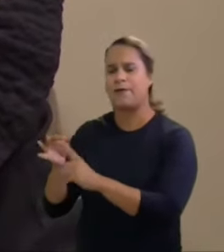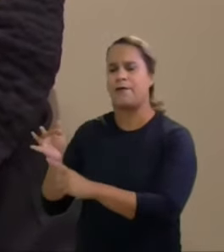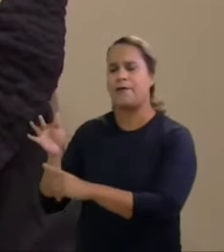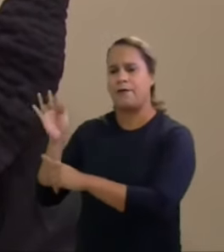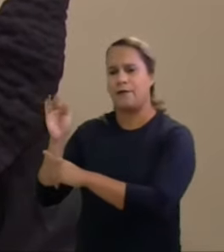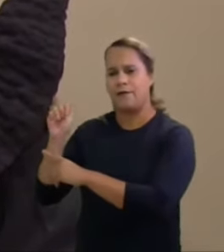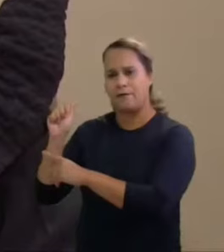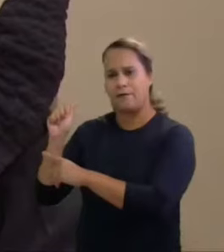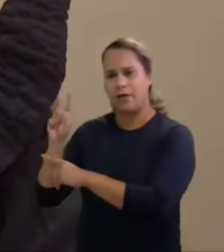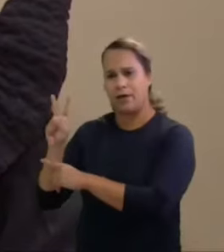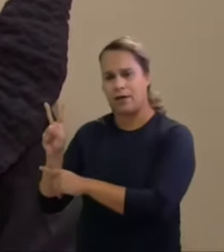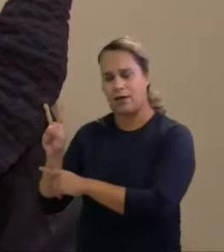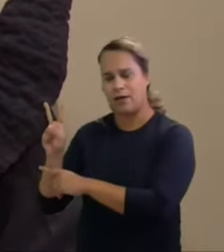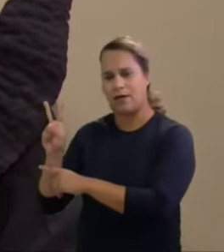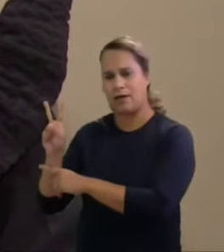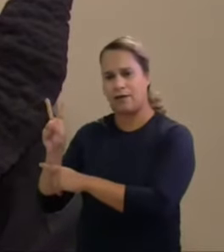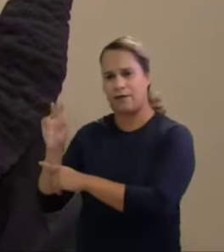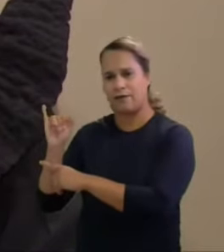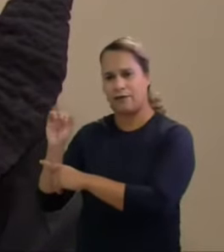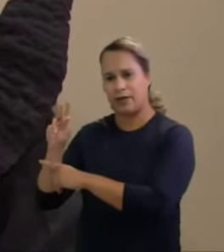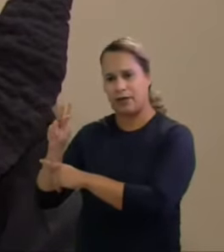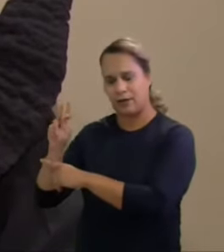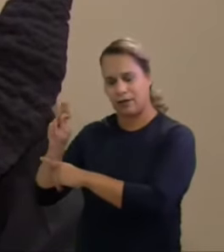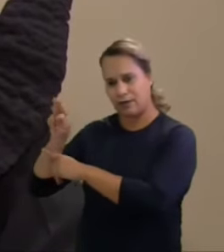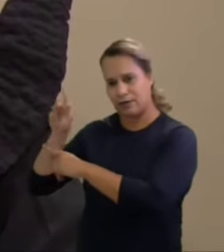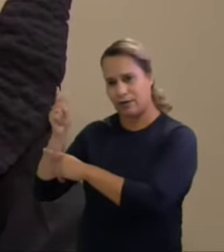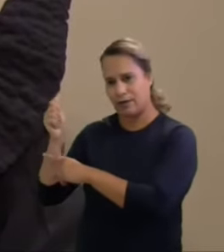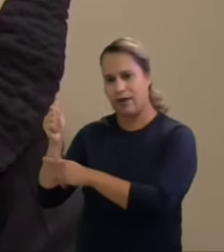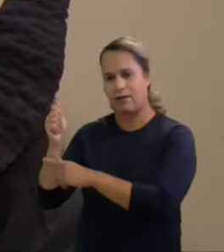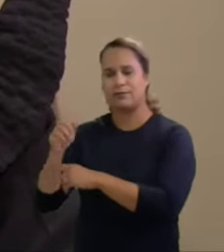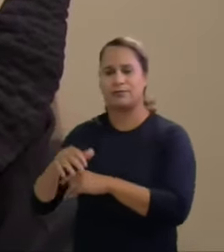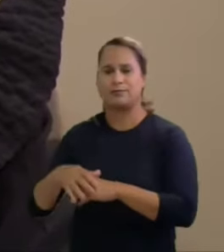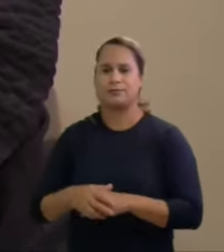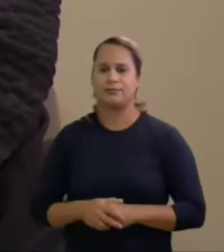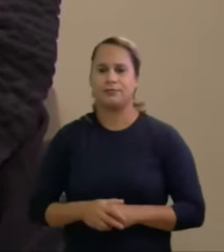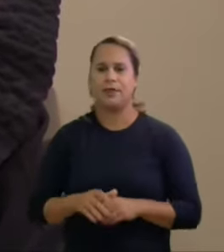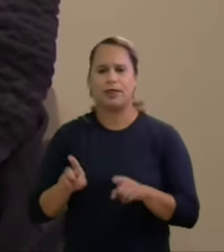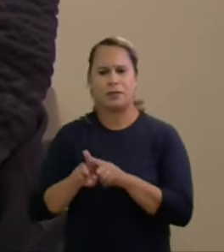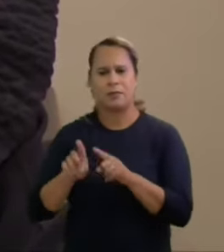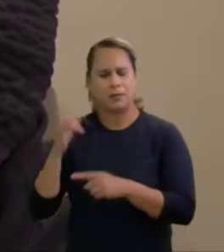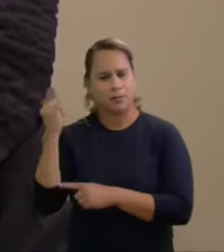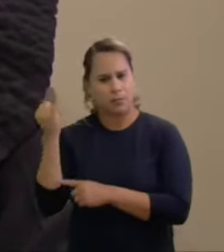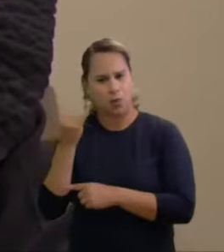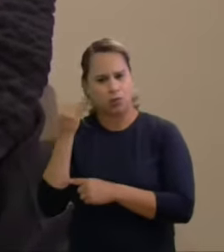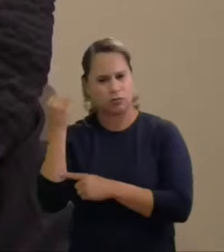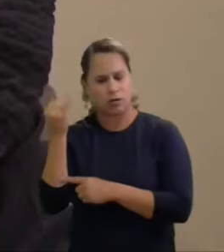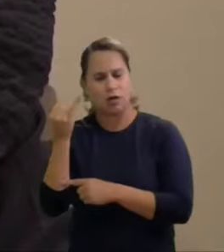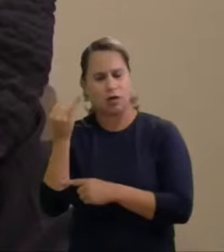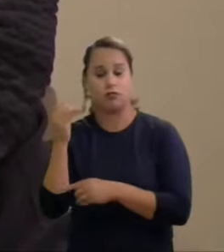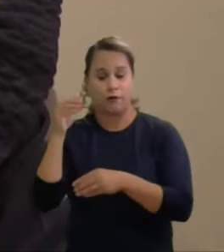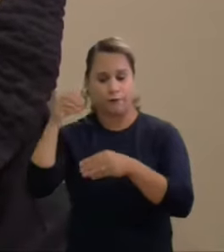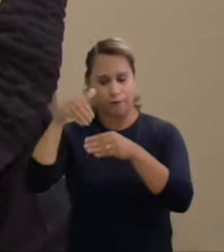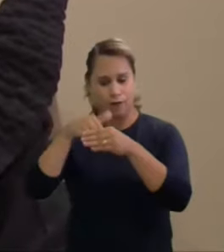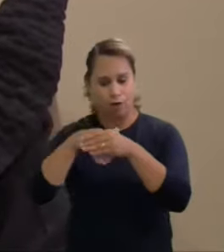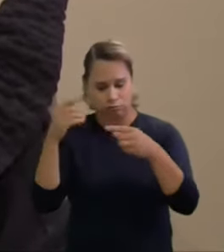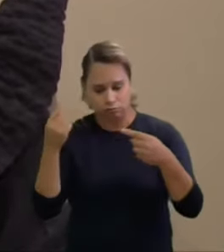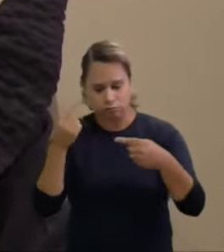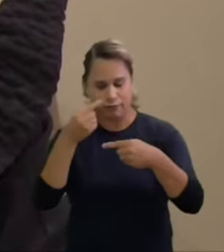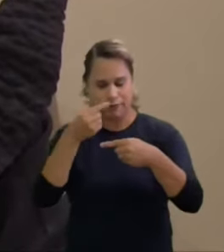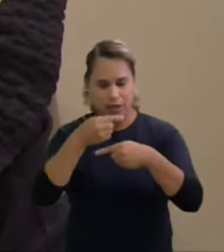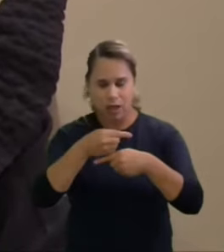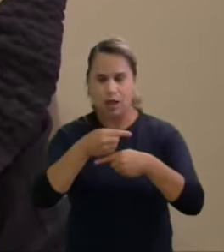importante trazendo vários conceitos também o voto divergente trazido pelo desembargador